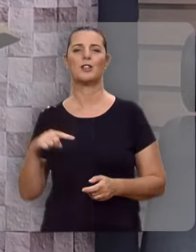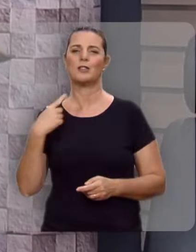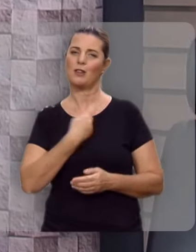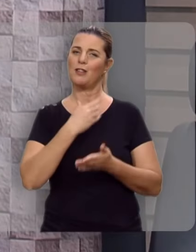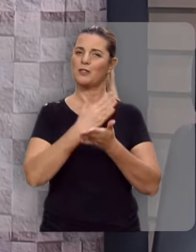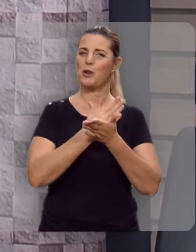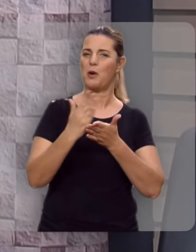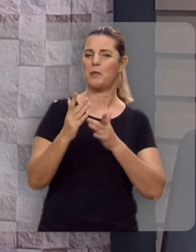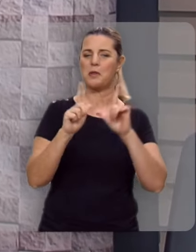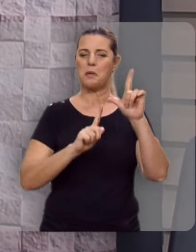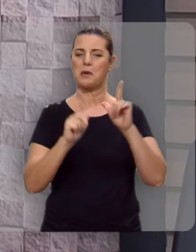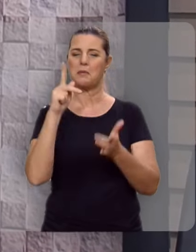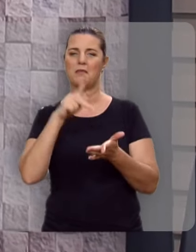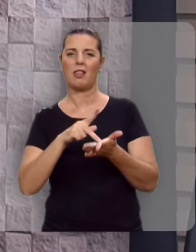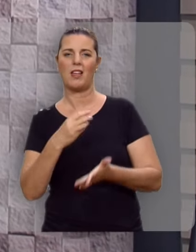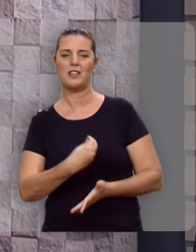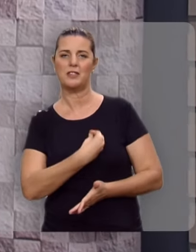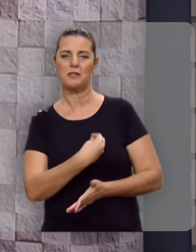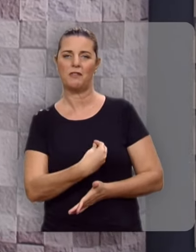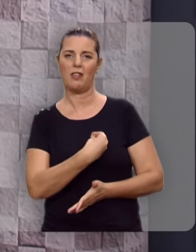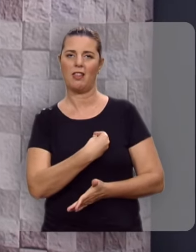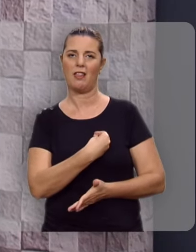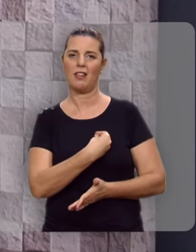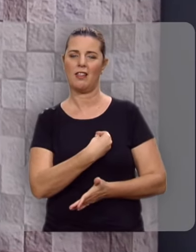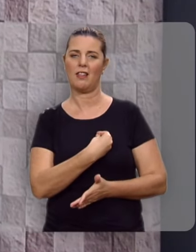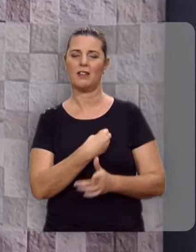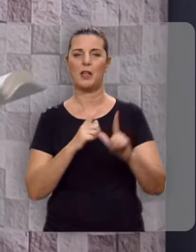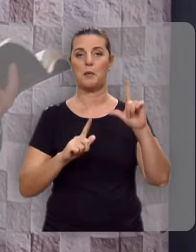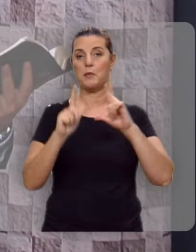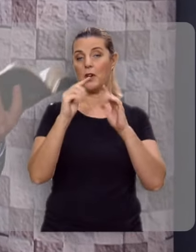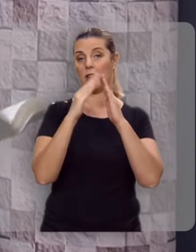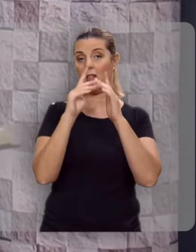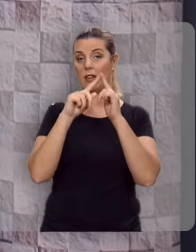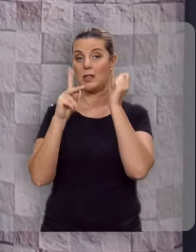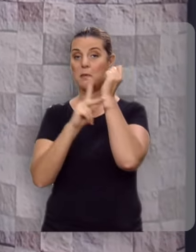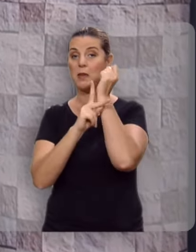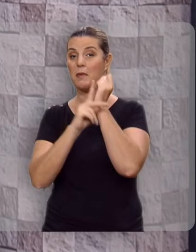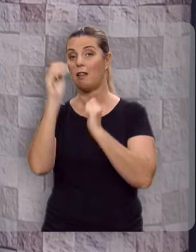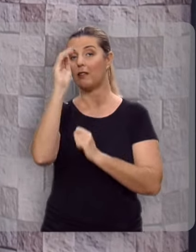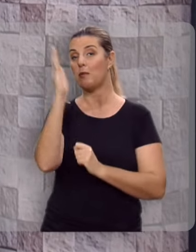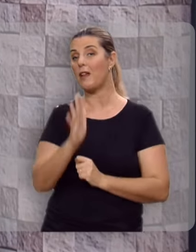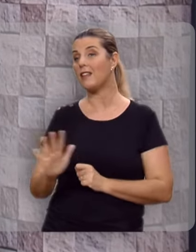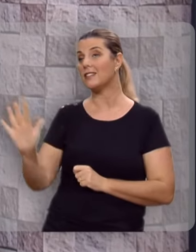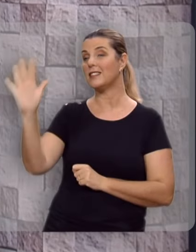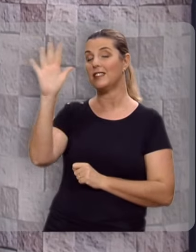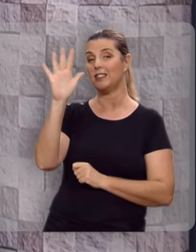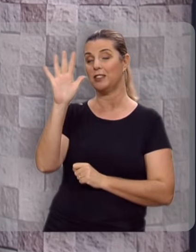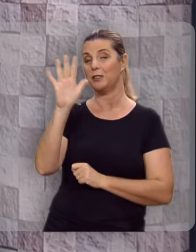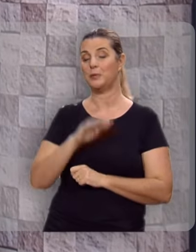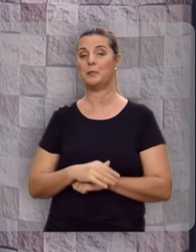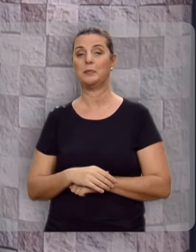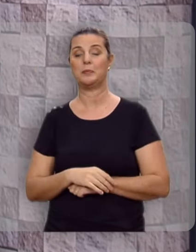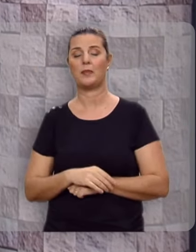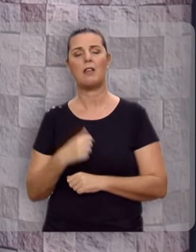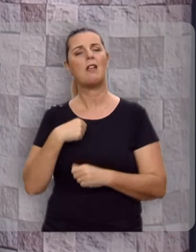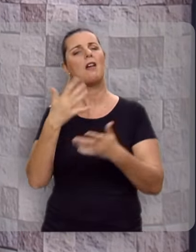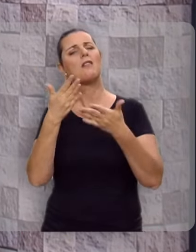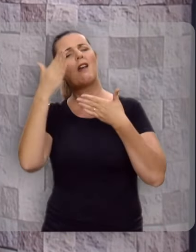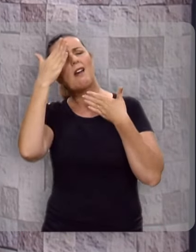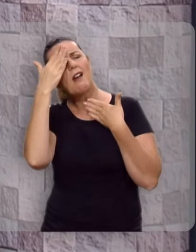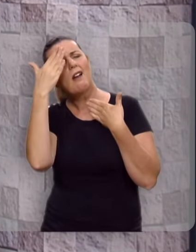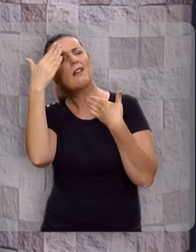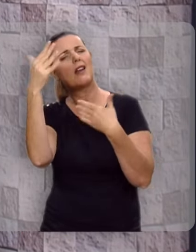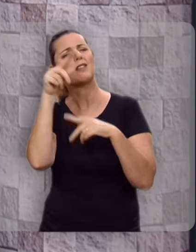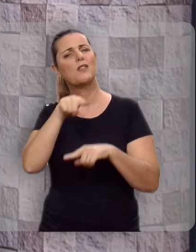Nós estamos começando o programa Verdade e Vida, o programa da Igreja Presbiteriana do Brasil e eu quero